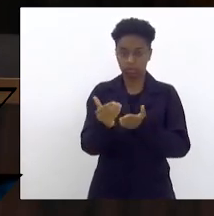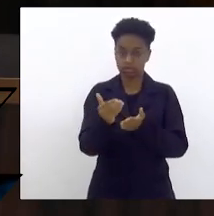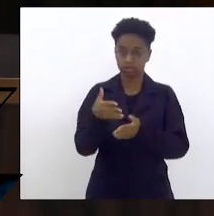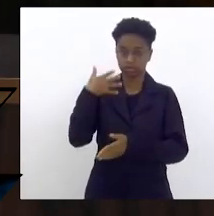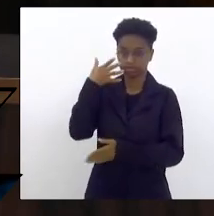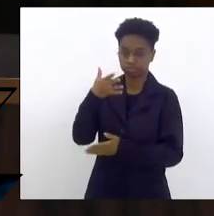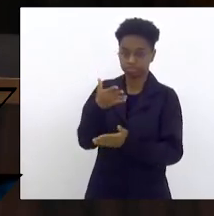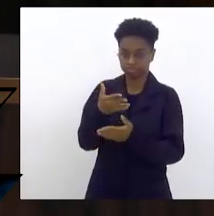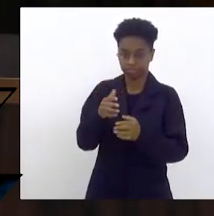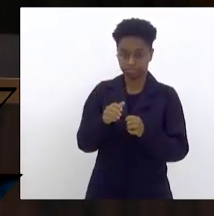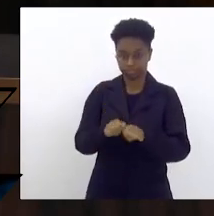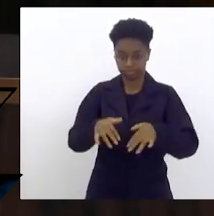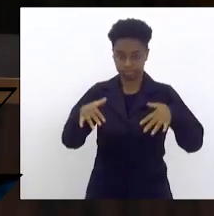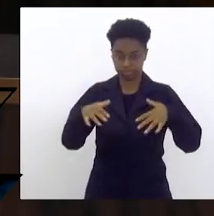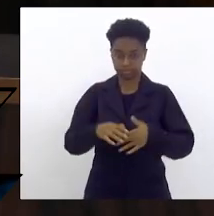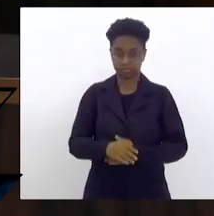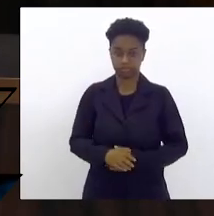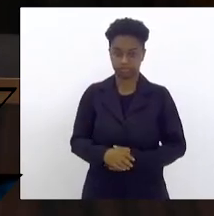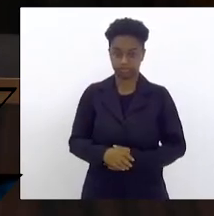inicial.